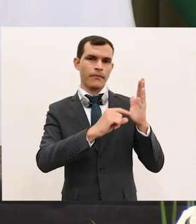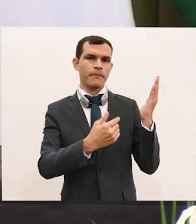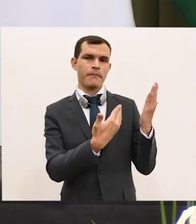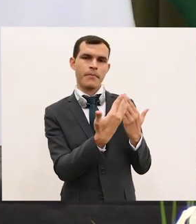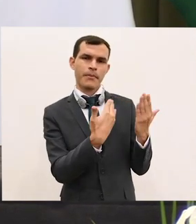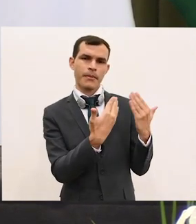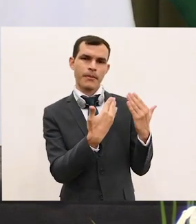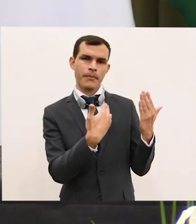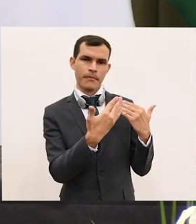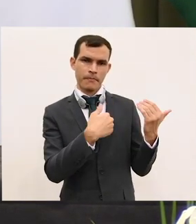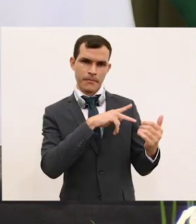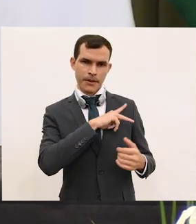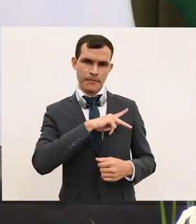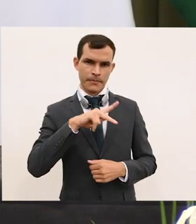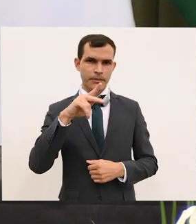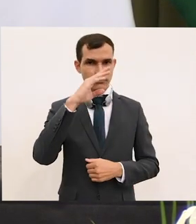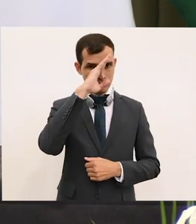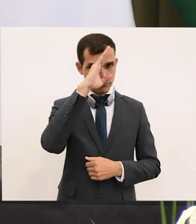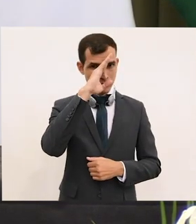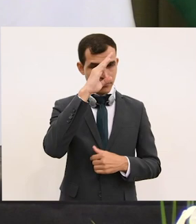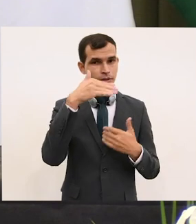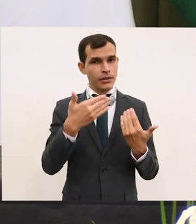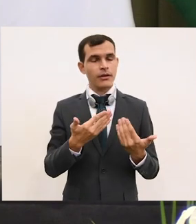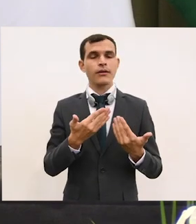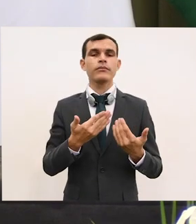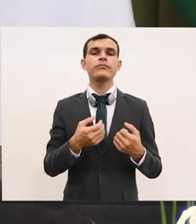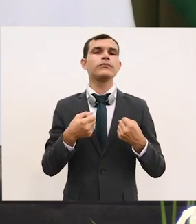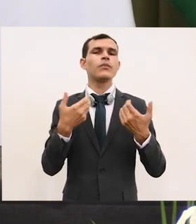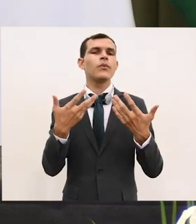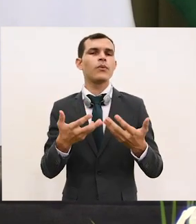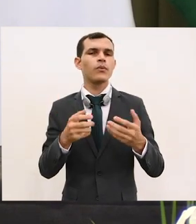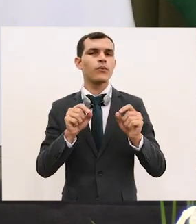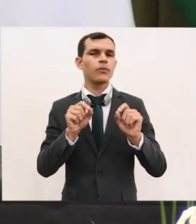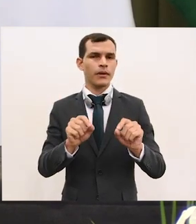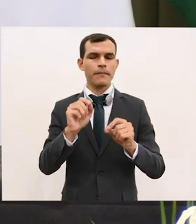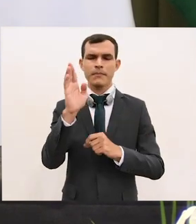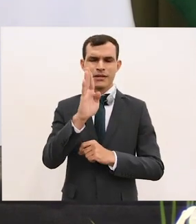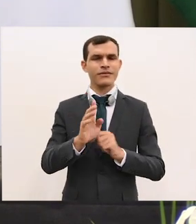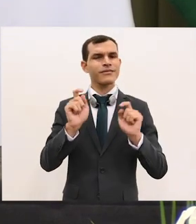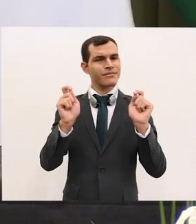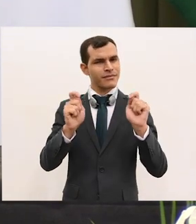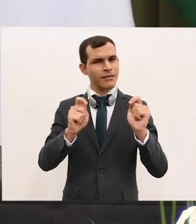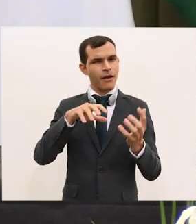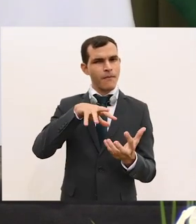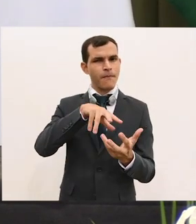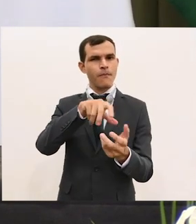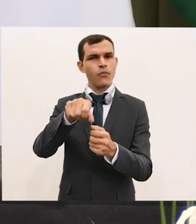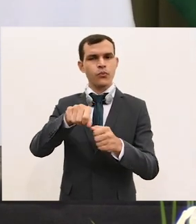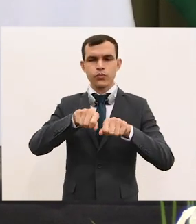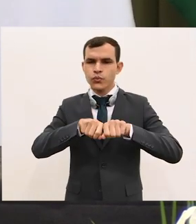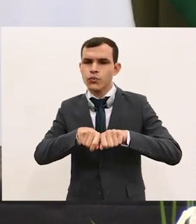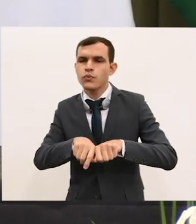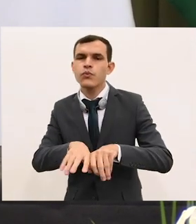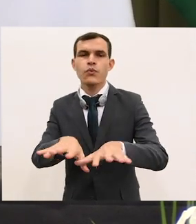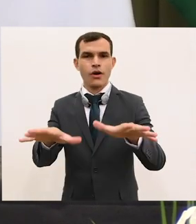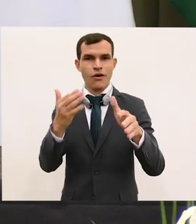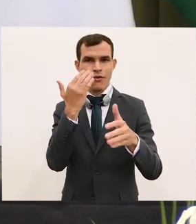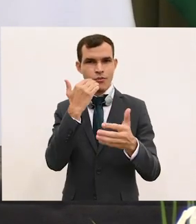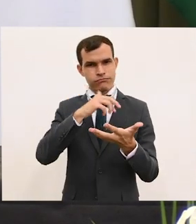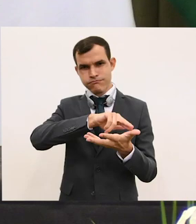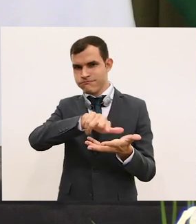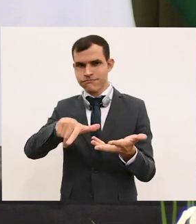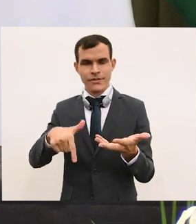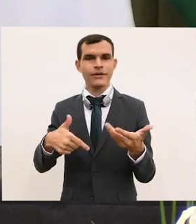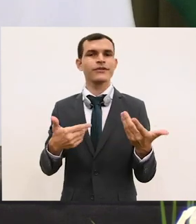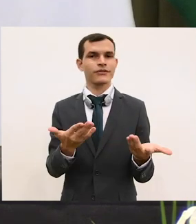exportar alimentos para o mundo, pode continuar mantendo contratos com países do mundo, como nós fizemos mesmo durante a pandemia,